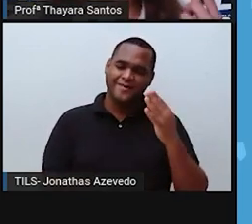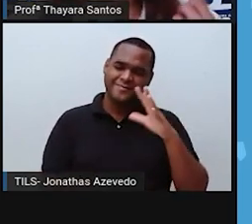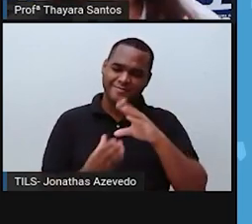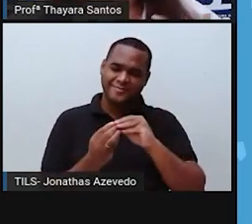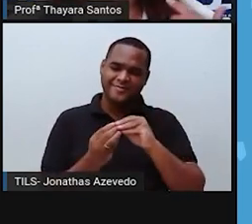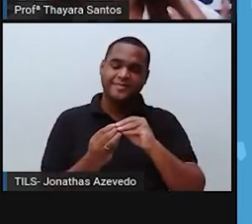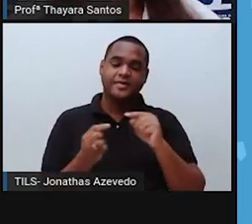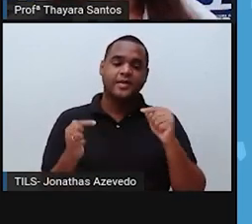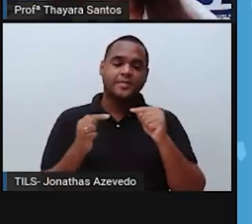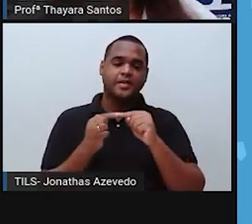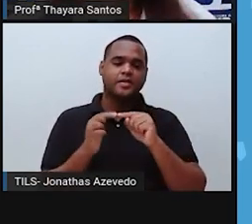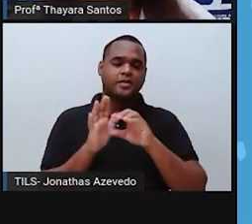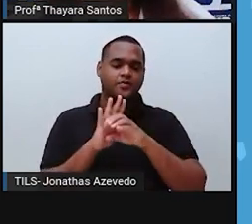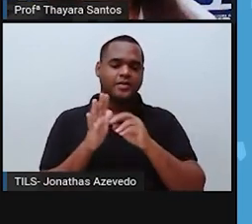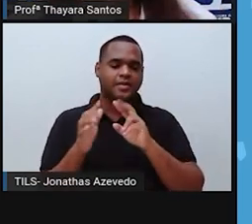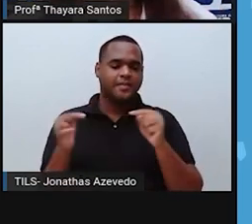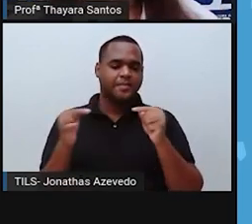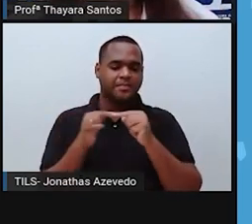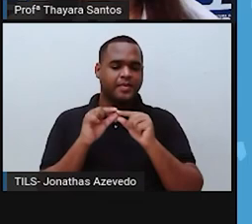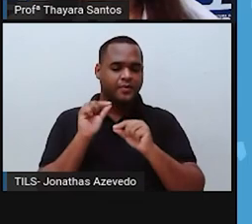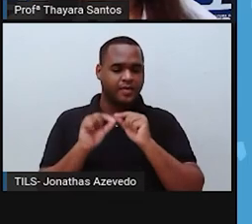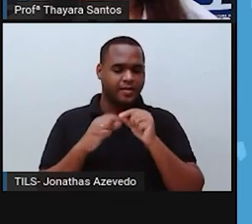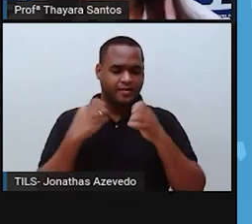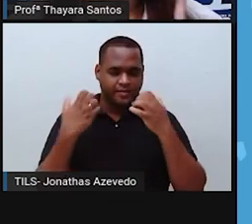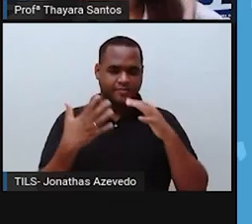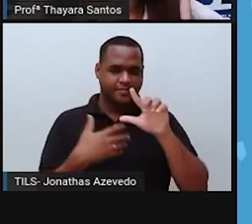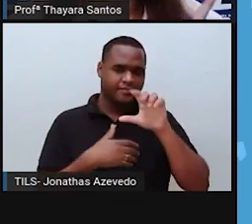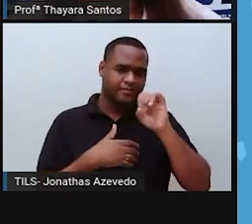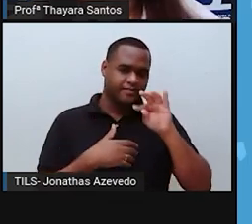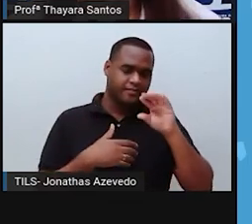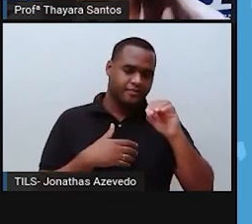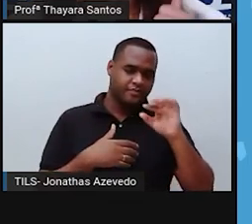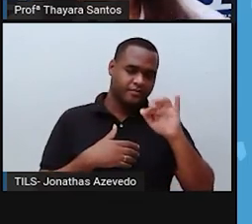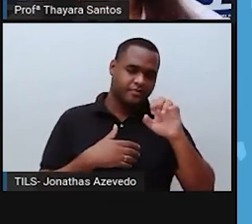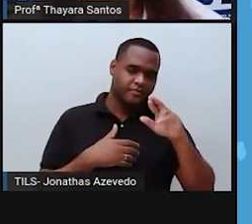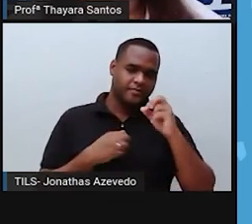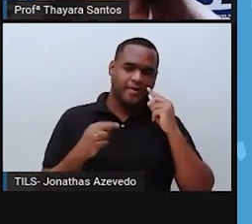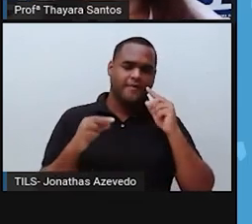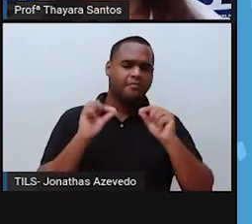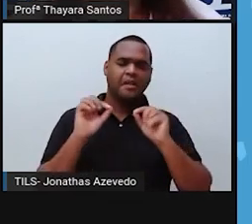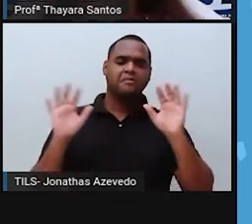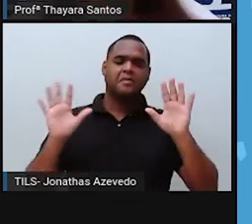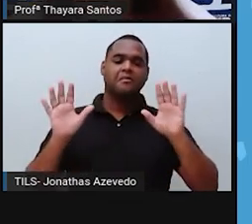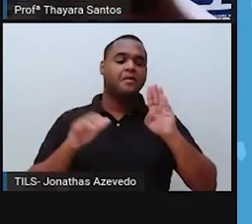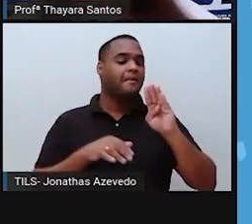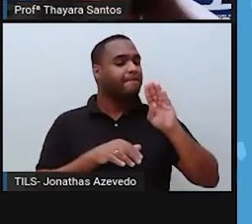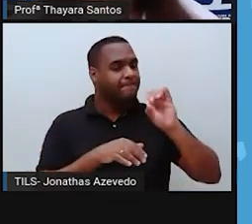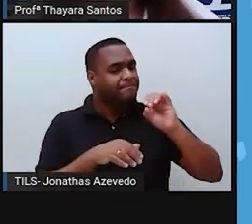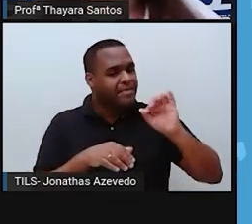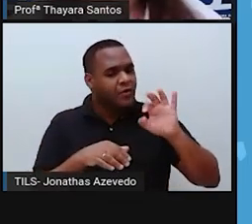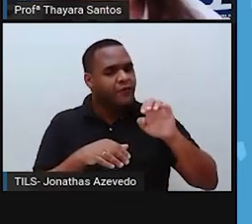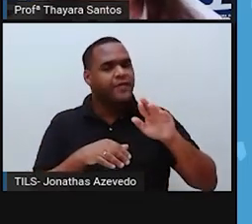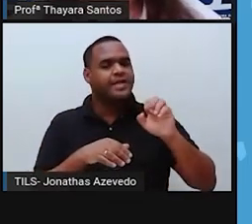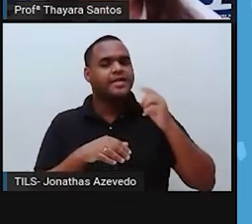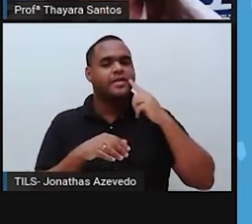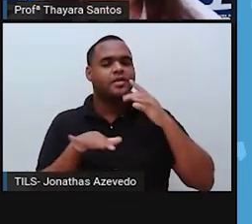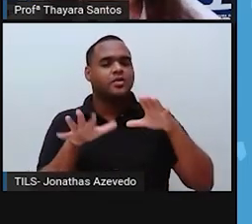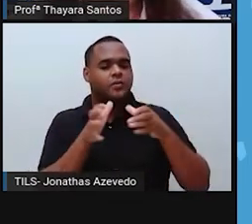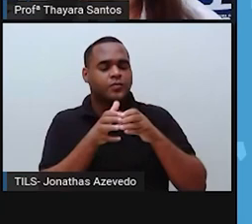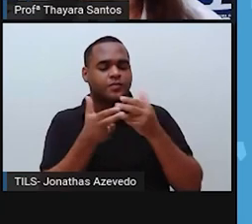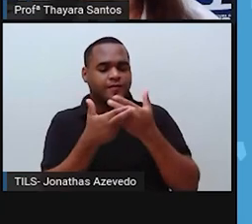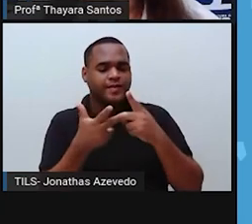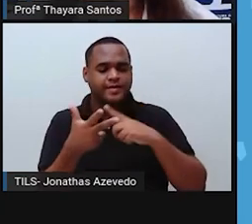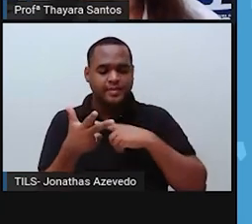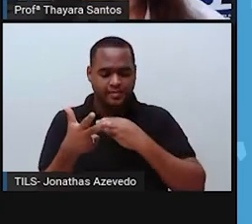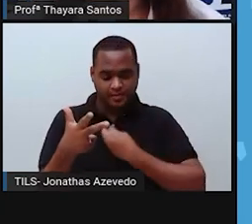aí diz respeito ao quê, gente? É a litosfera? Não. Isso daí é a biosfera. A biosfera que é o conjunto de todos